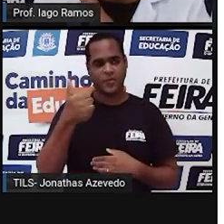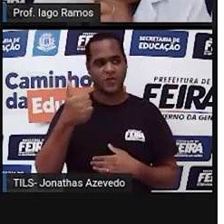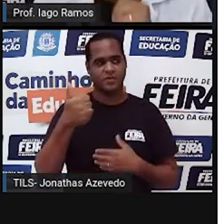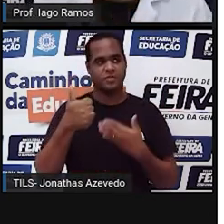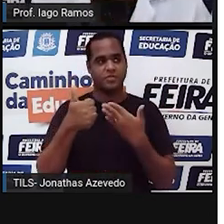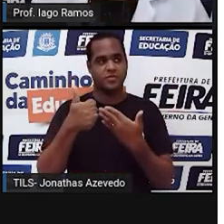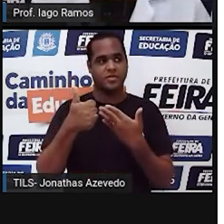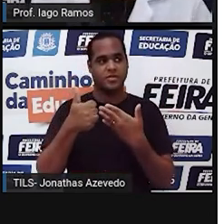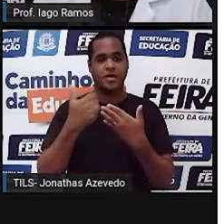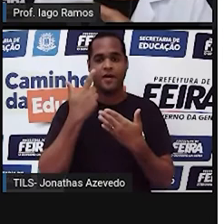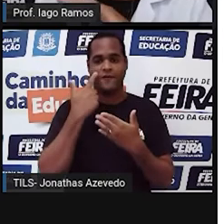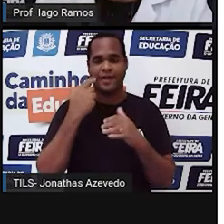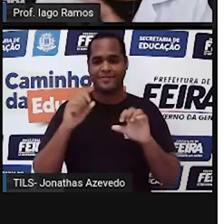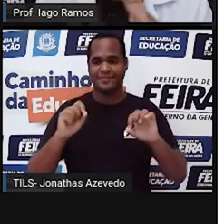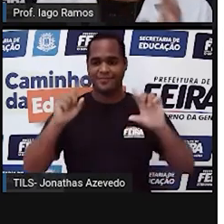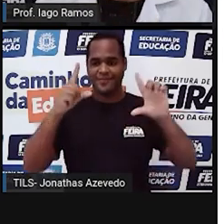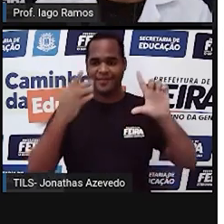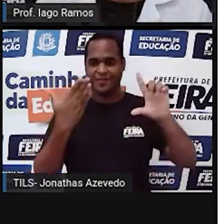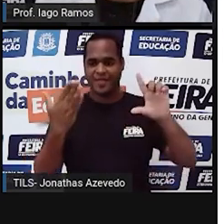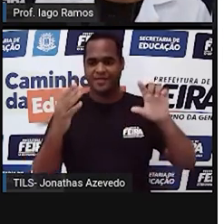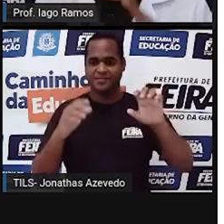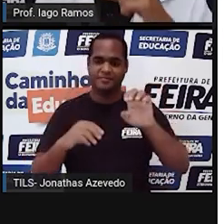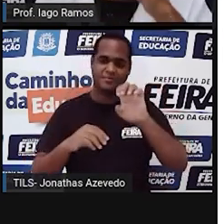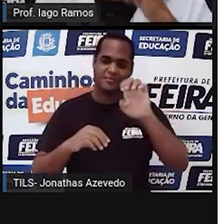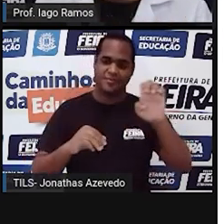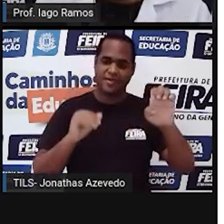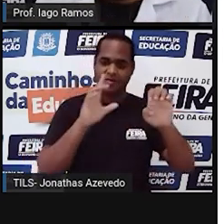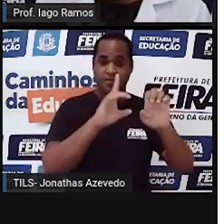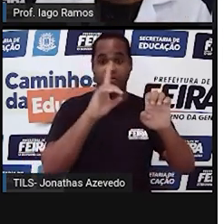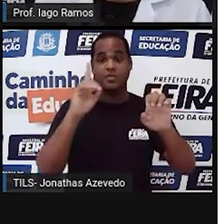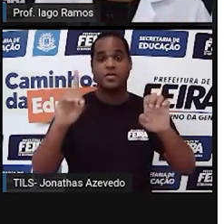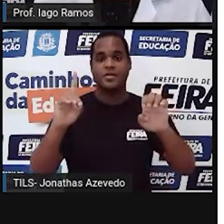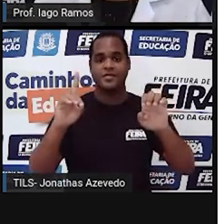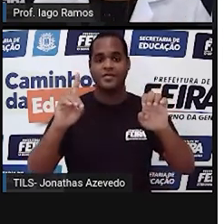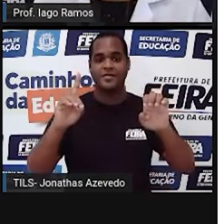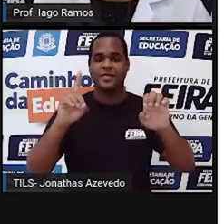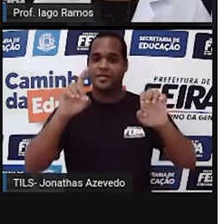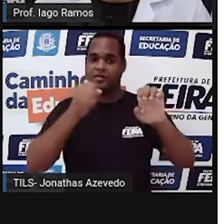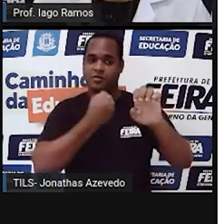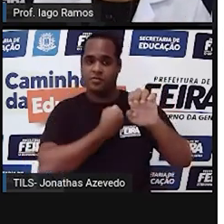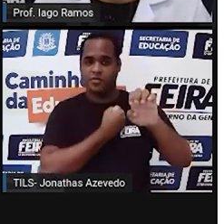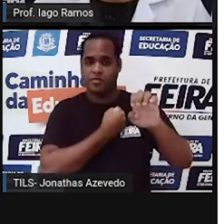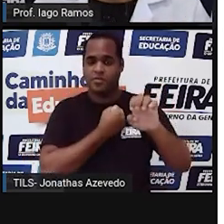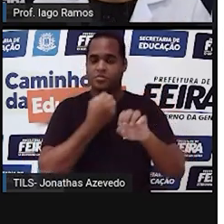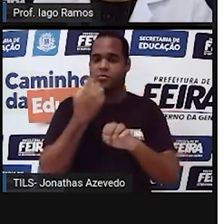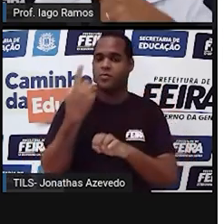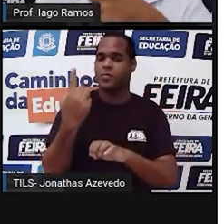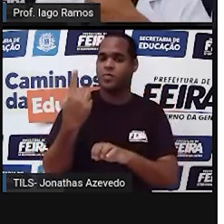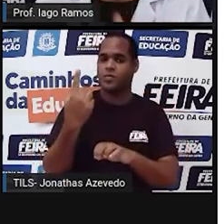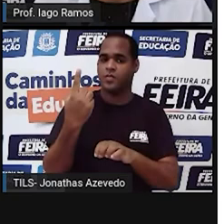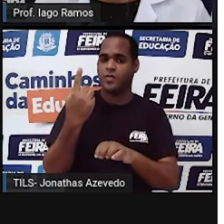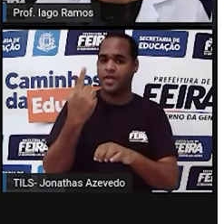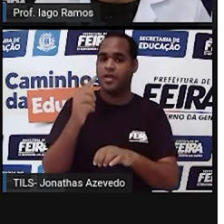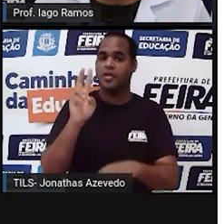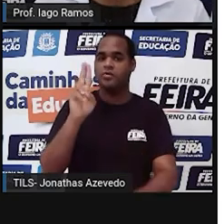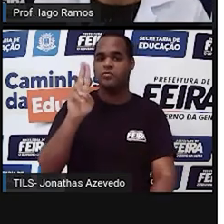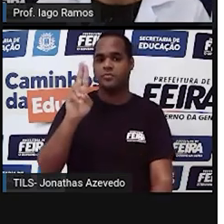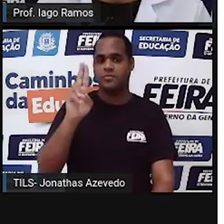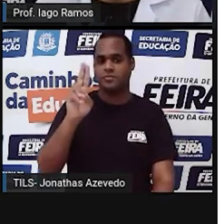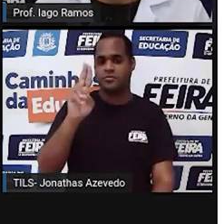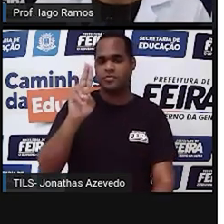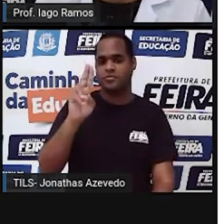Olhando aí para a tela da esquerda para a direita o número 1 tem... ele está na posição de unidade.